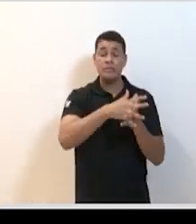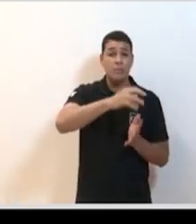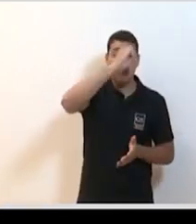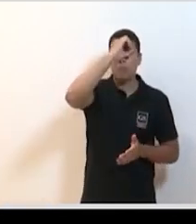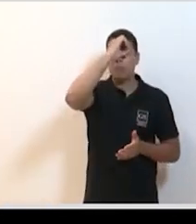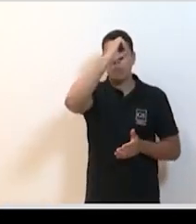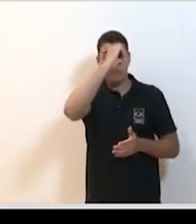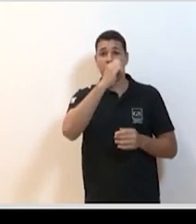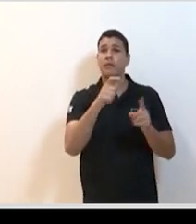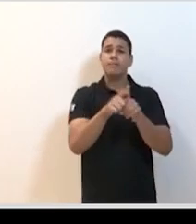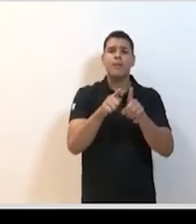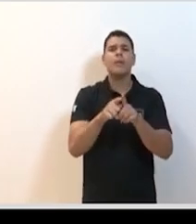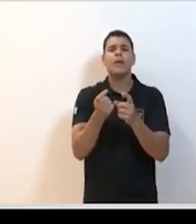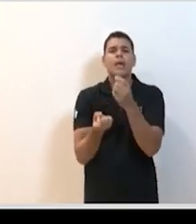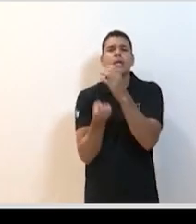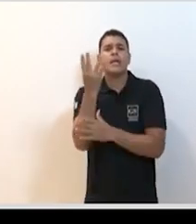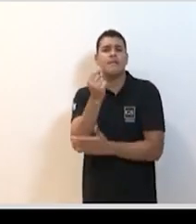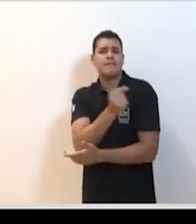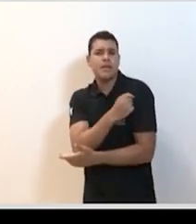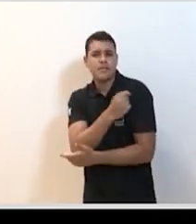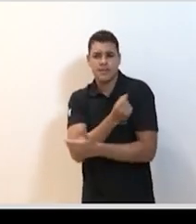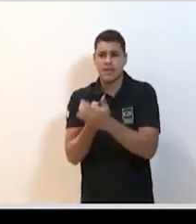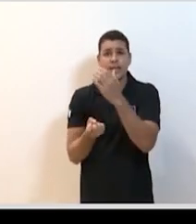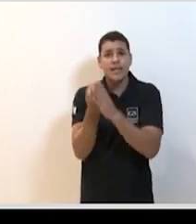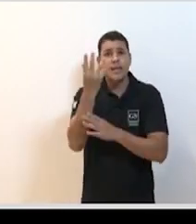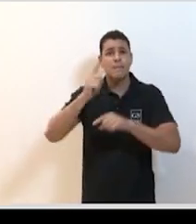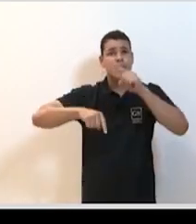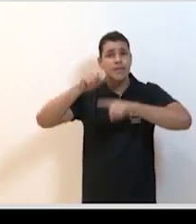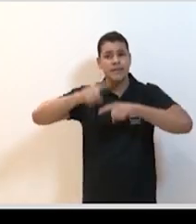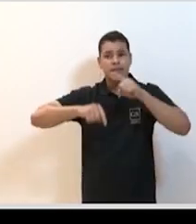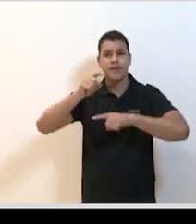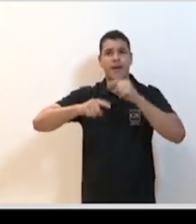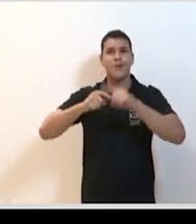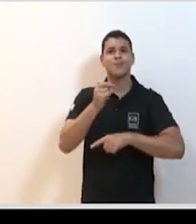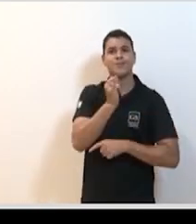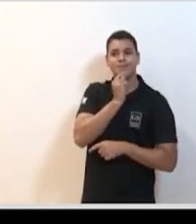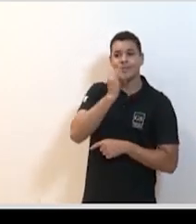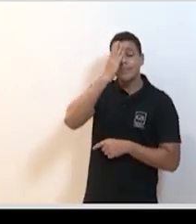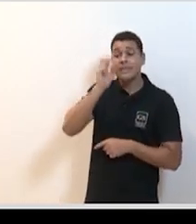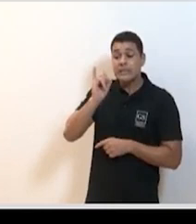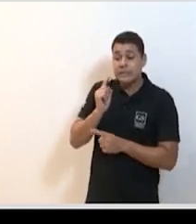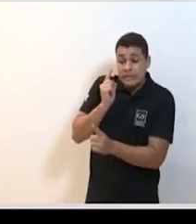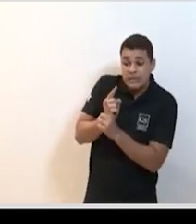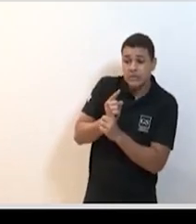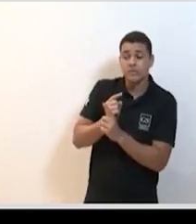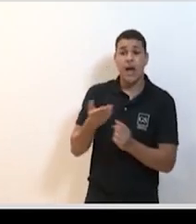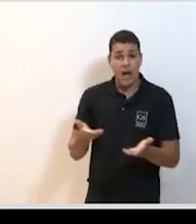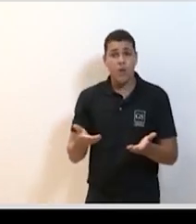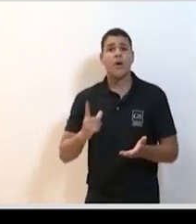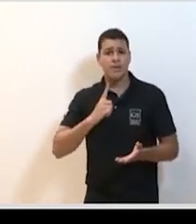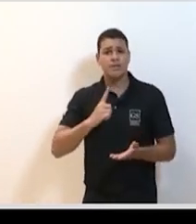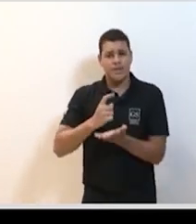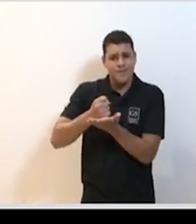insumos a produção de vacinas a produção de material diagnóstico como é o caso de biomanguinhos a gente está em parceria com o FARC que está produzindo